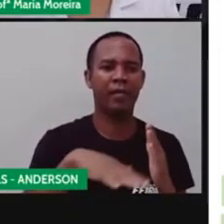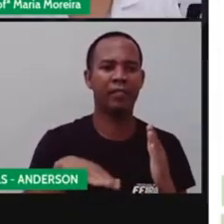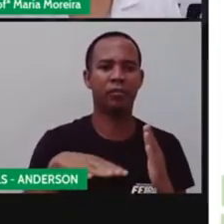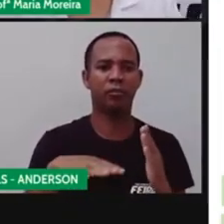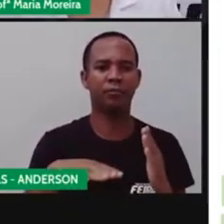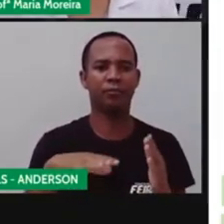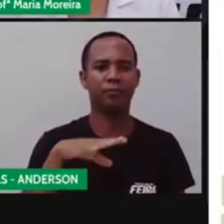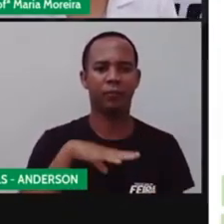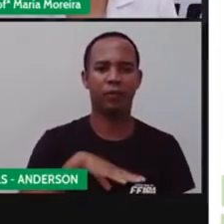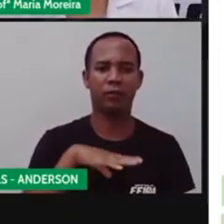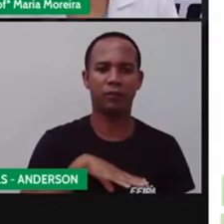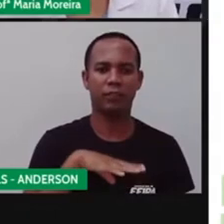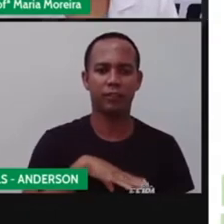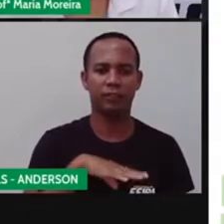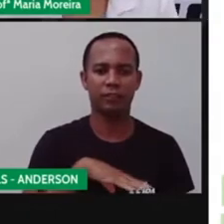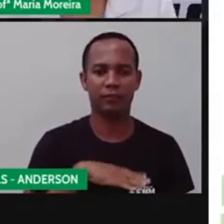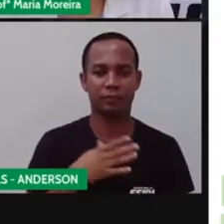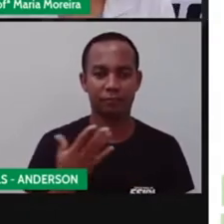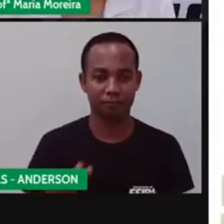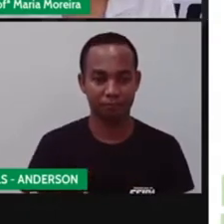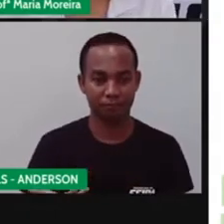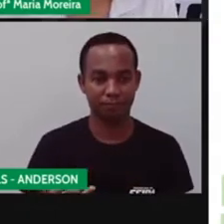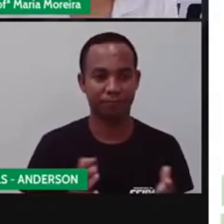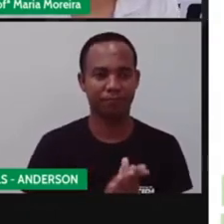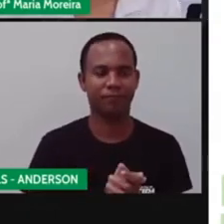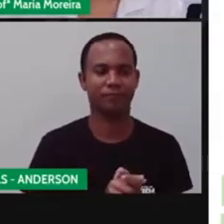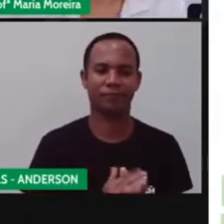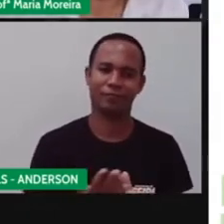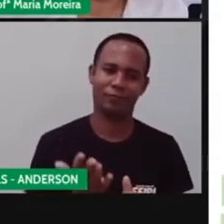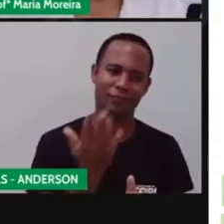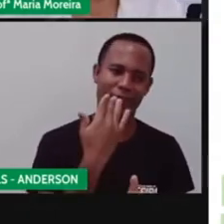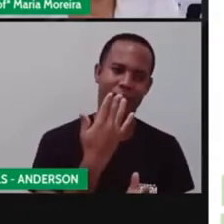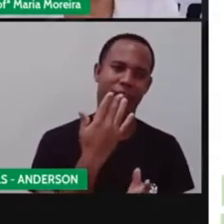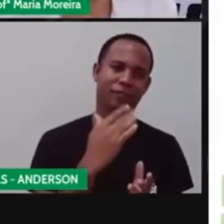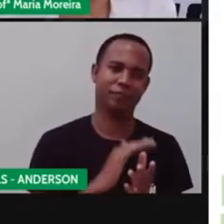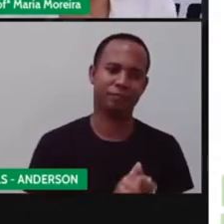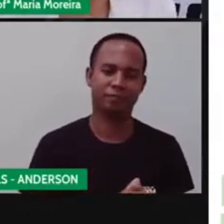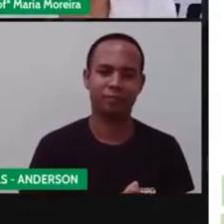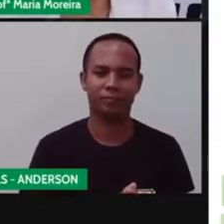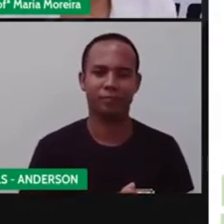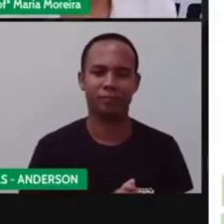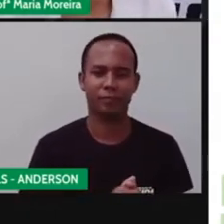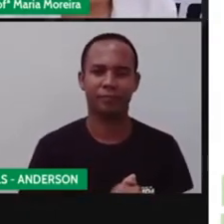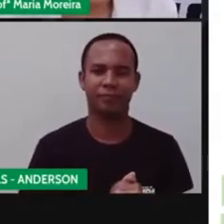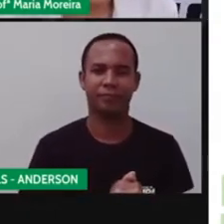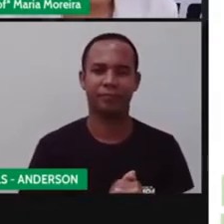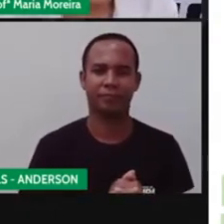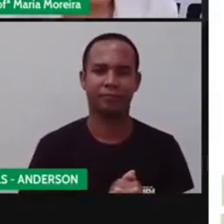linguagens. Vamos lá, com Pró Maria e Anderson, terceiro ano. Vamos que vamos!